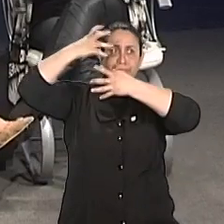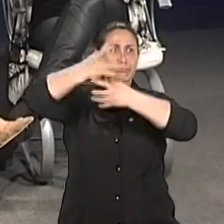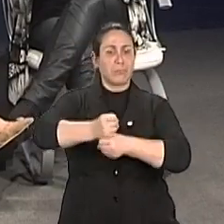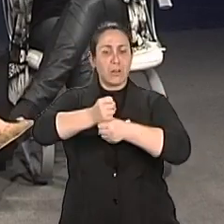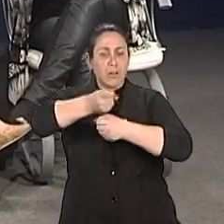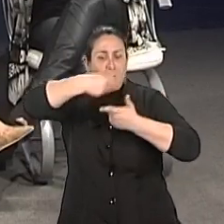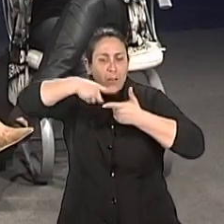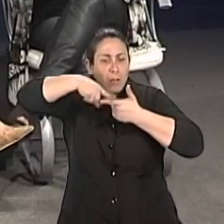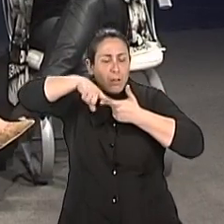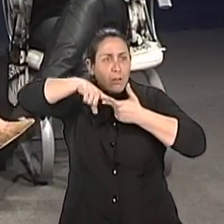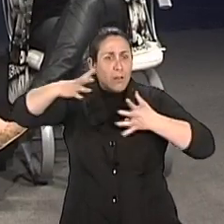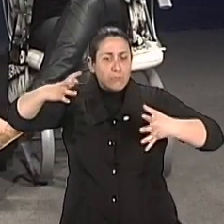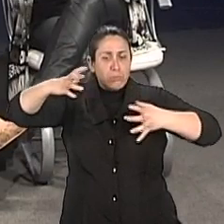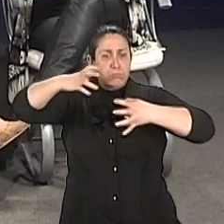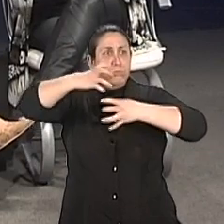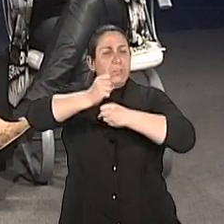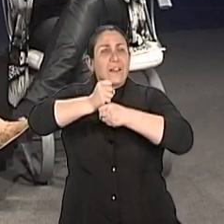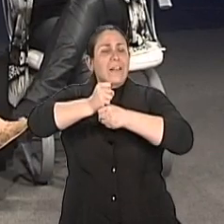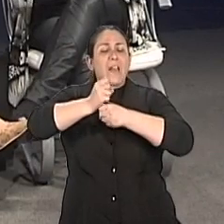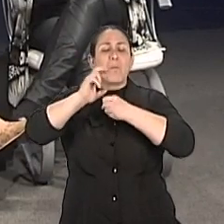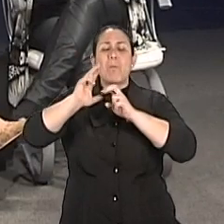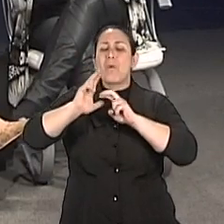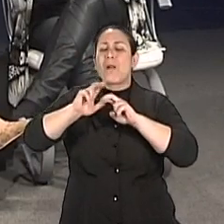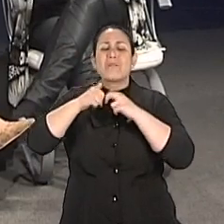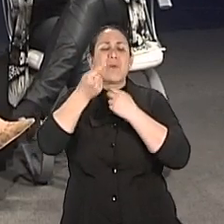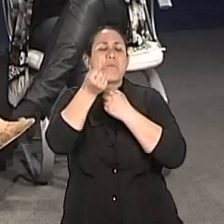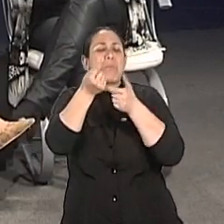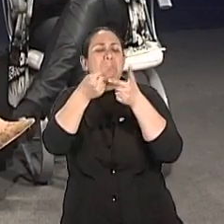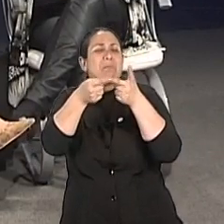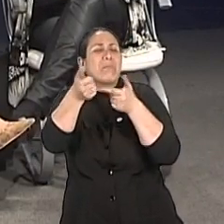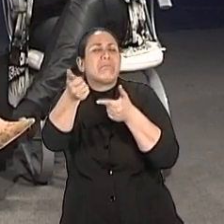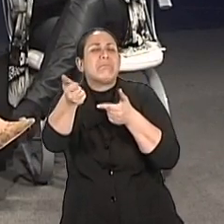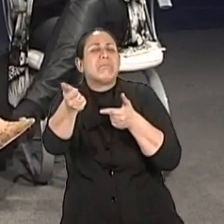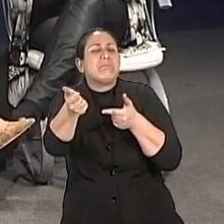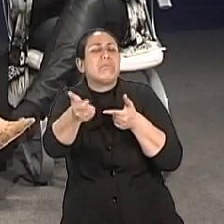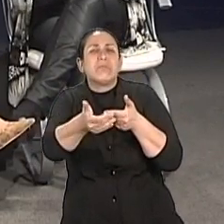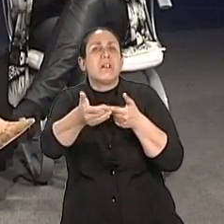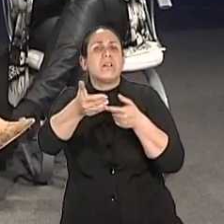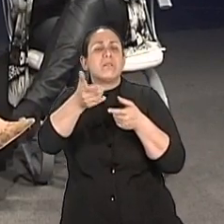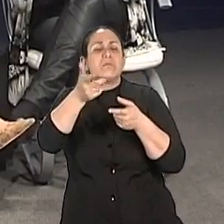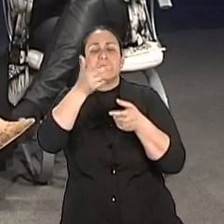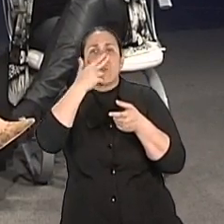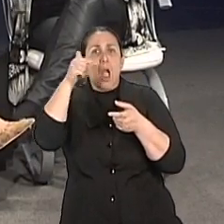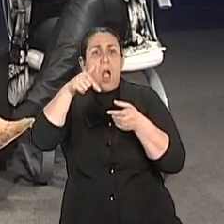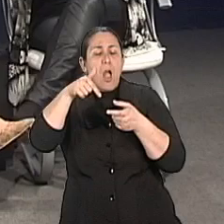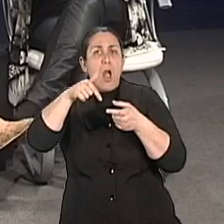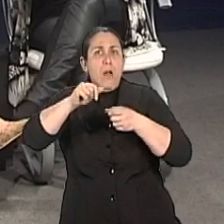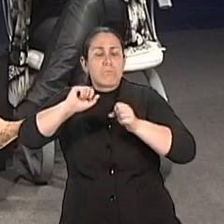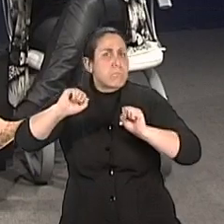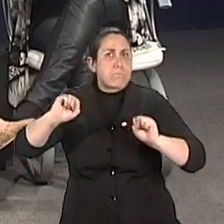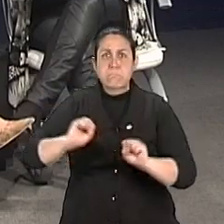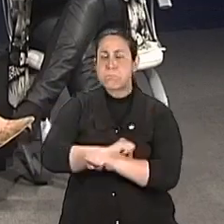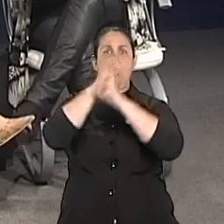que se acumulam e às vezes uma pequena... um pequeno problema, que pode parecer pequeno à primeira vista, se torna um